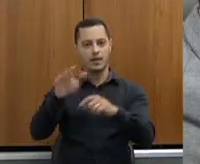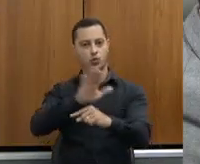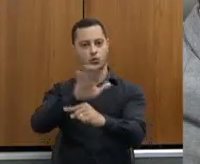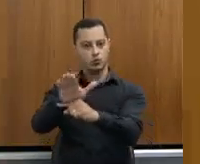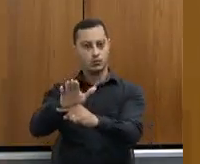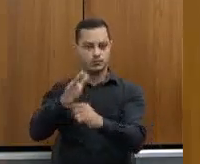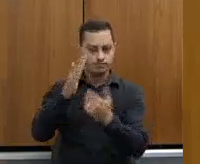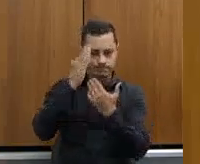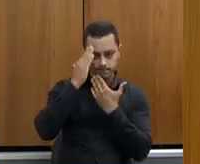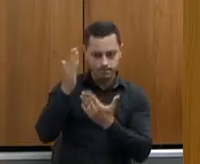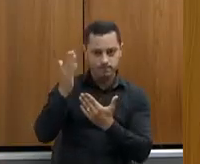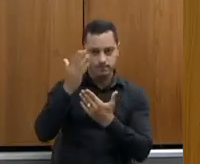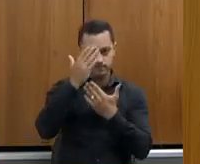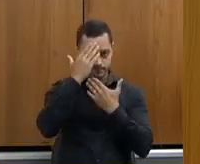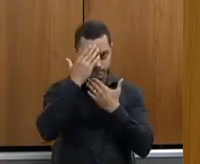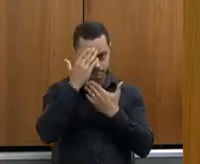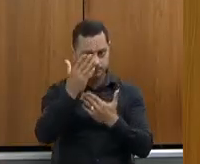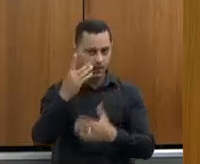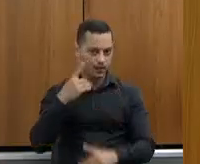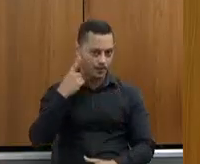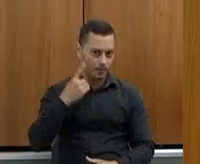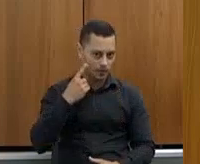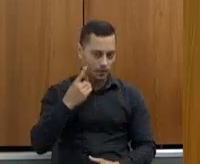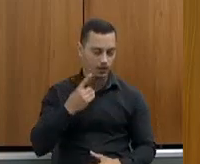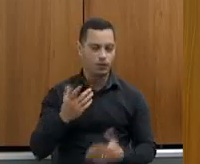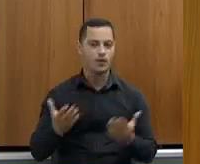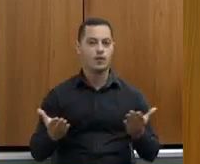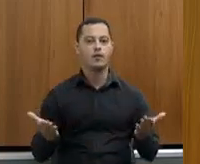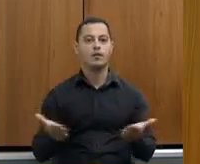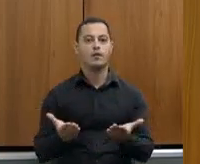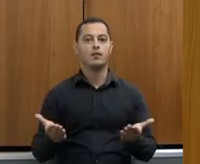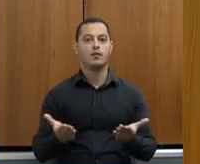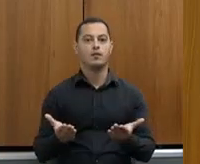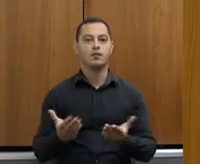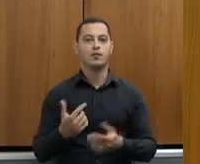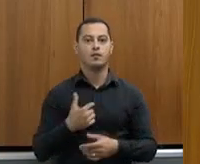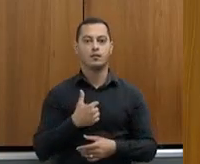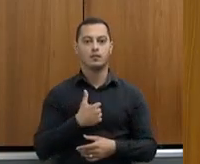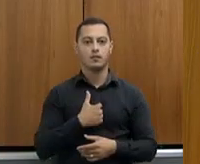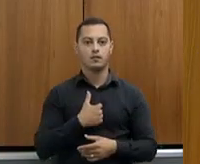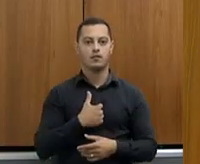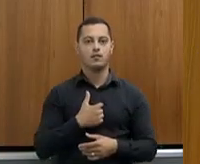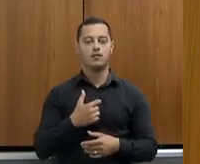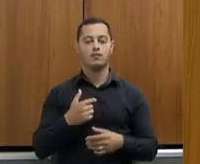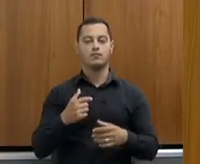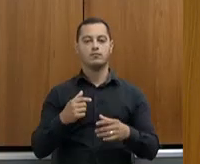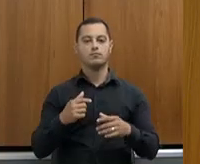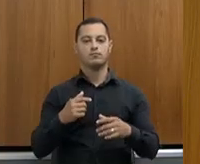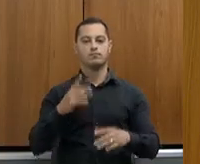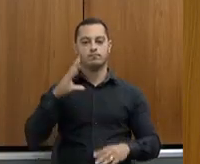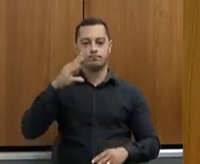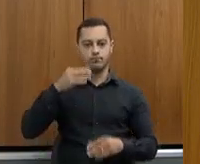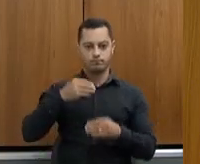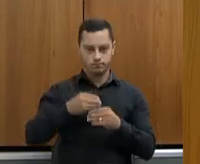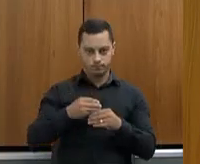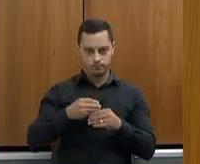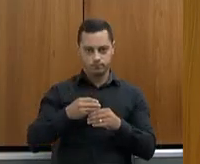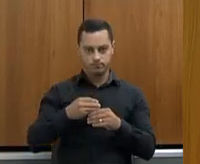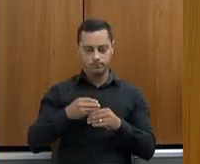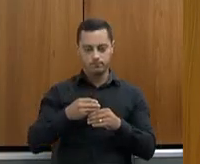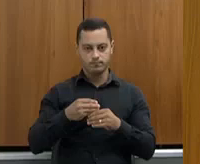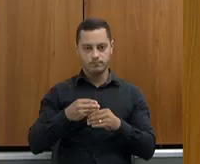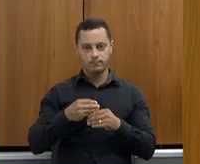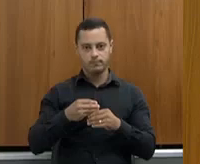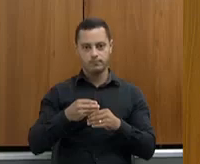Muito obrigado, deputado Roberto Andrade. Agora eu passo a fazer minhas considerações, Thales. Eu vou